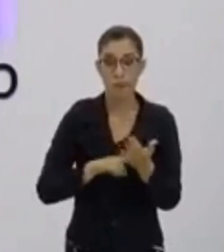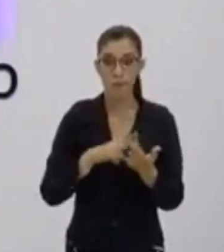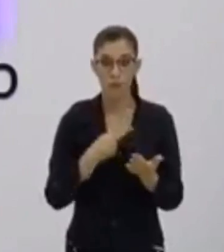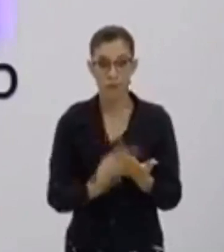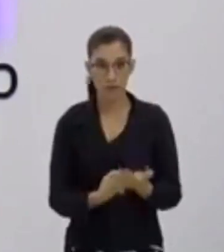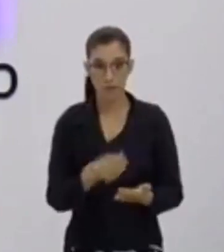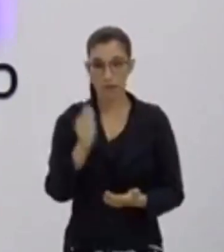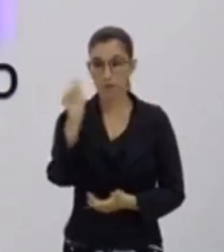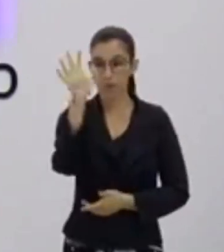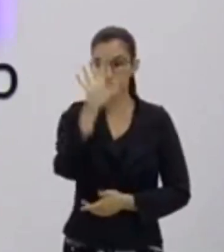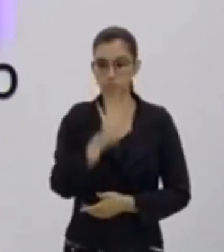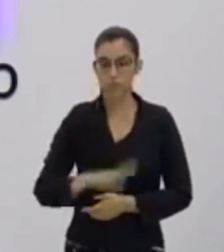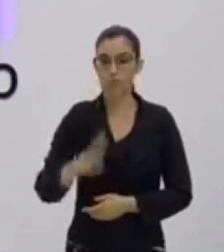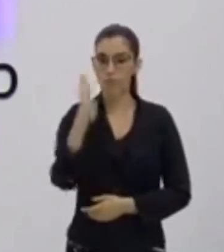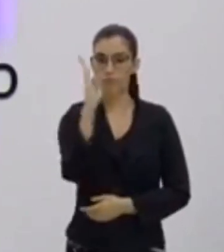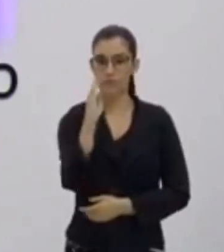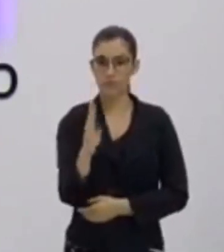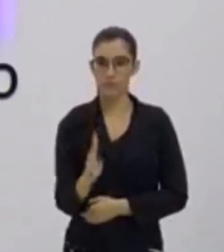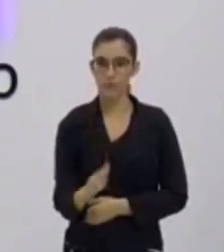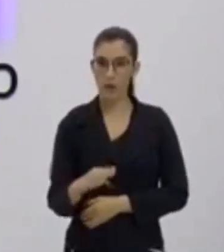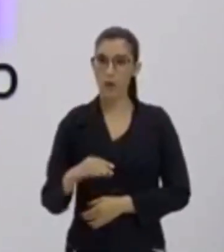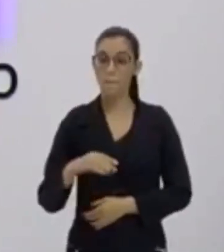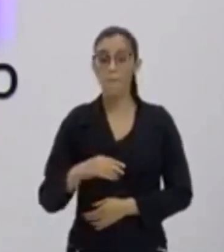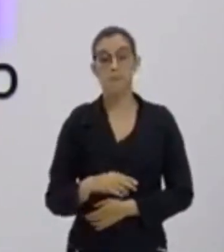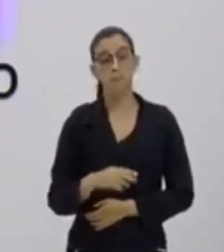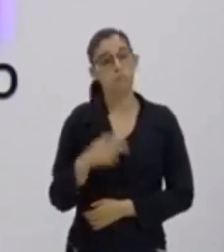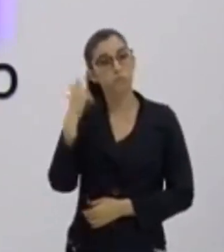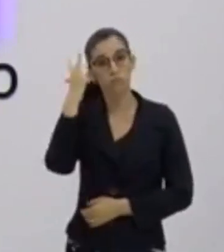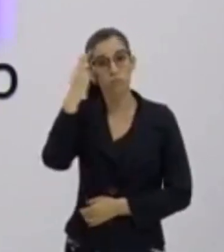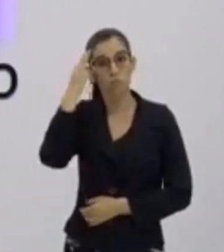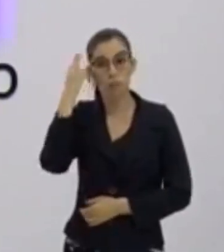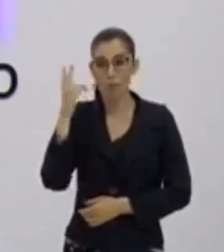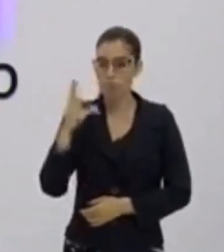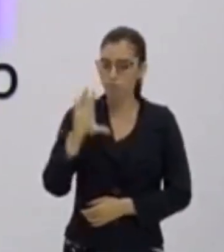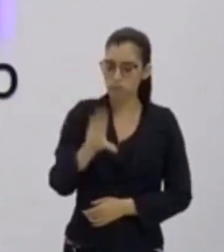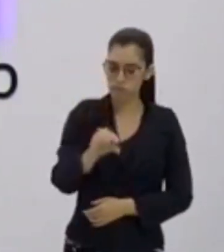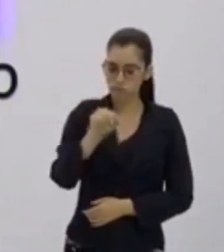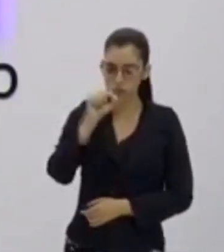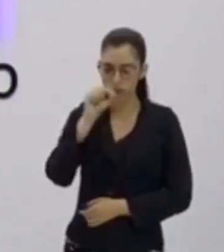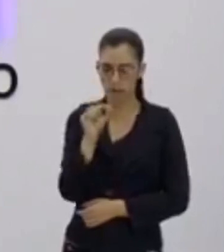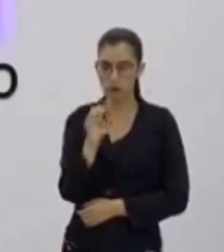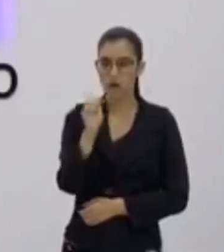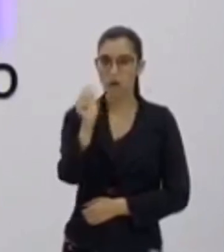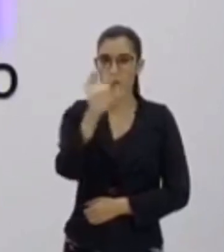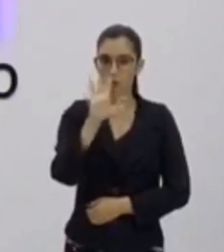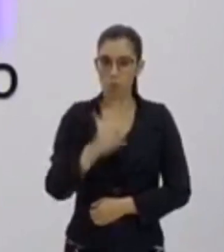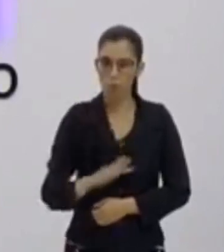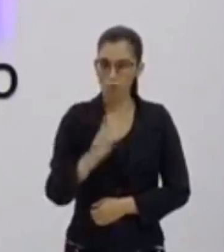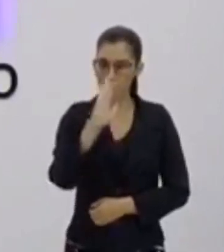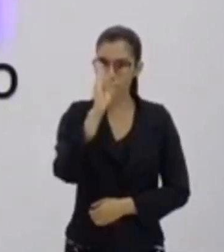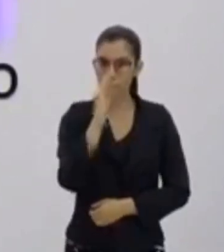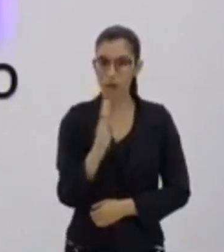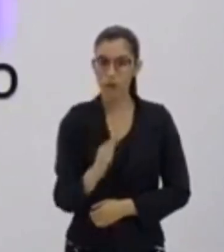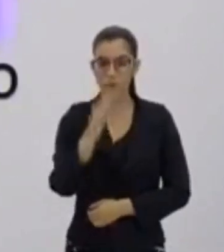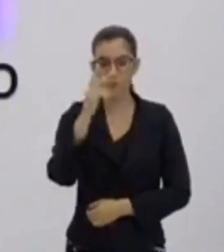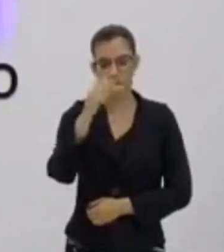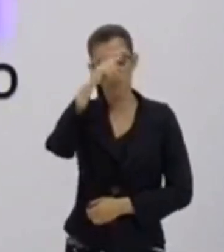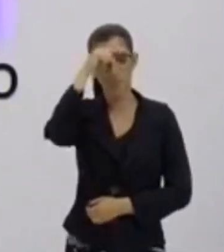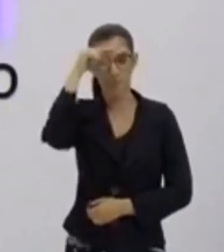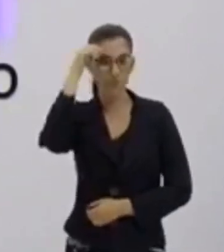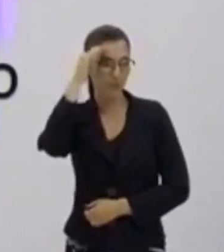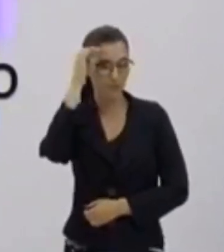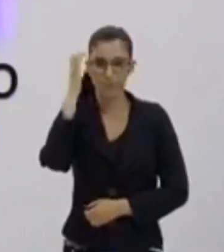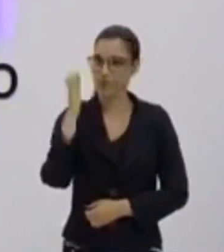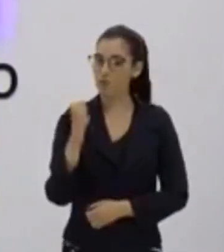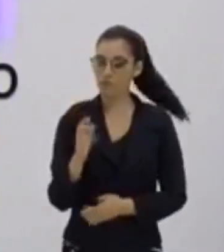mapa. É muito comum você pegar mapas e muitas vezes as pessoas não sabem interpretá-lo. Como eu te disse, o